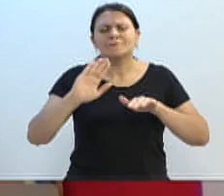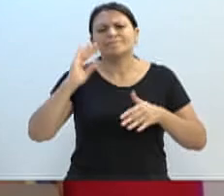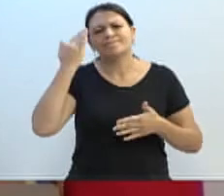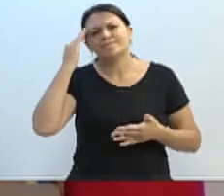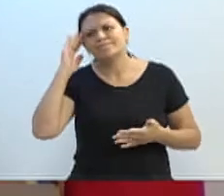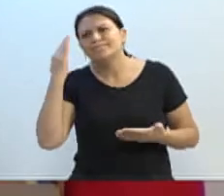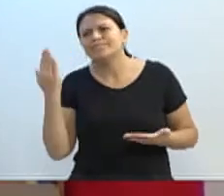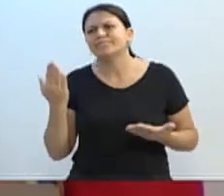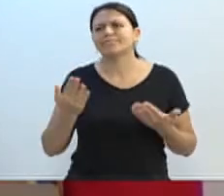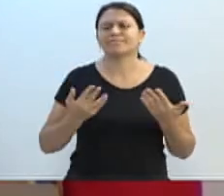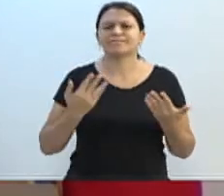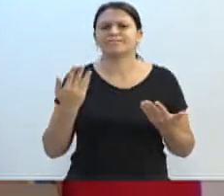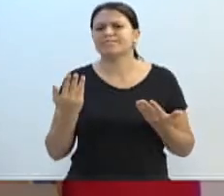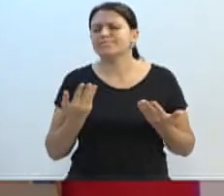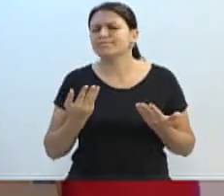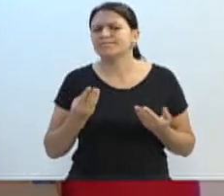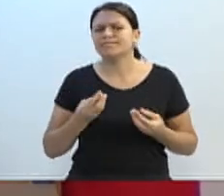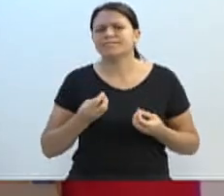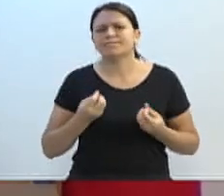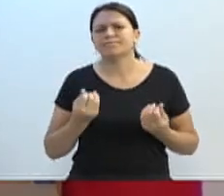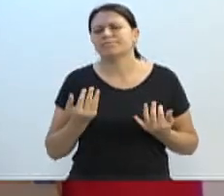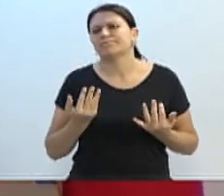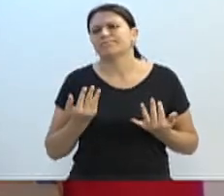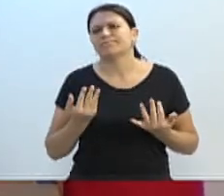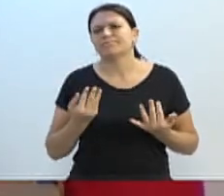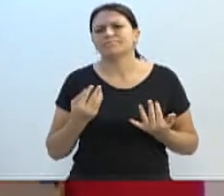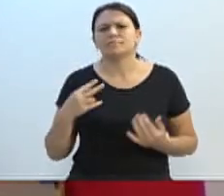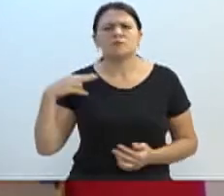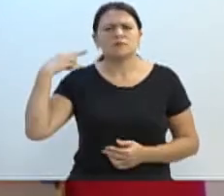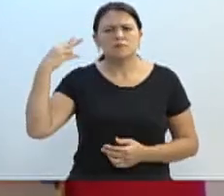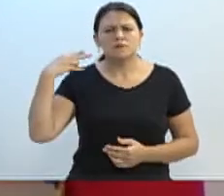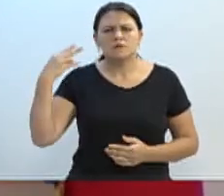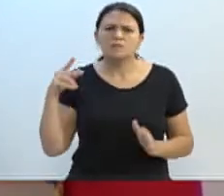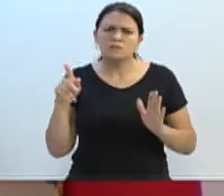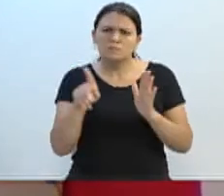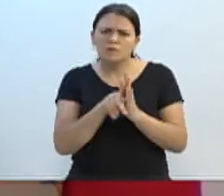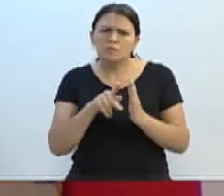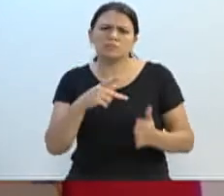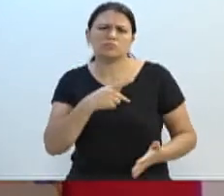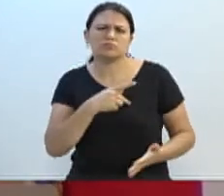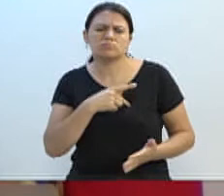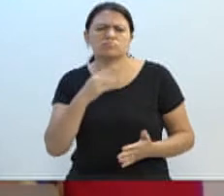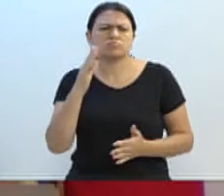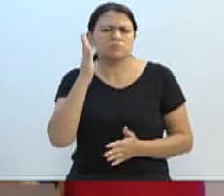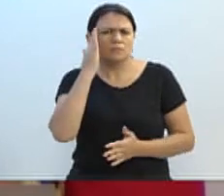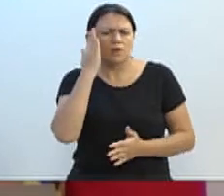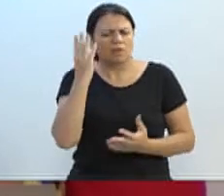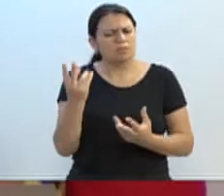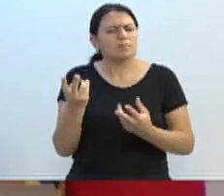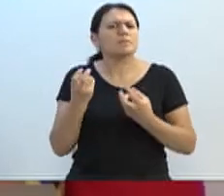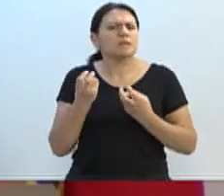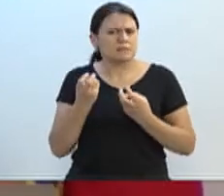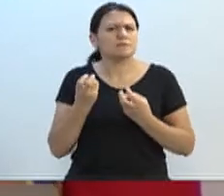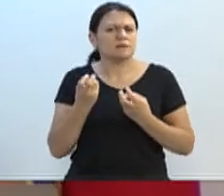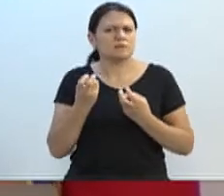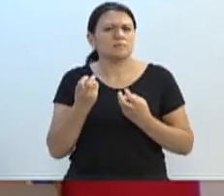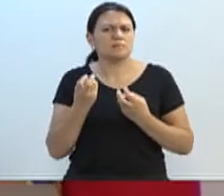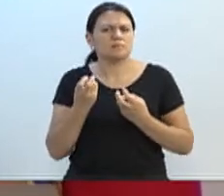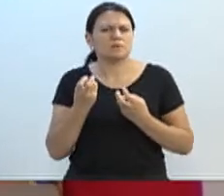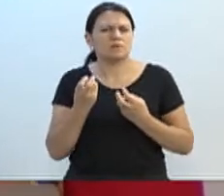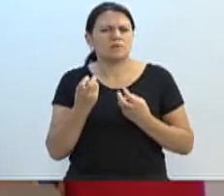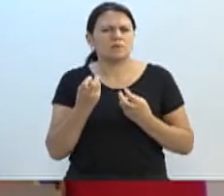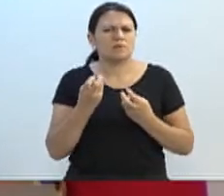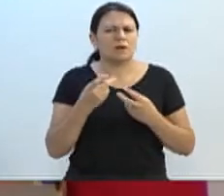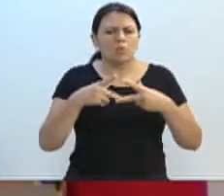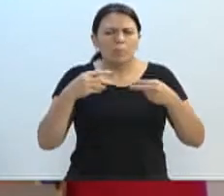eu até entendo que os vereadores da base, alguns até percebem alguma coisa de irregular e